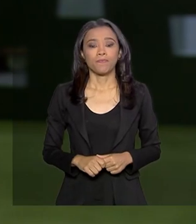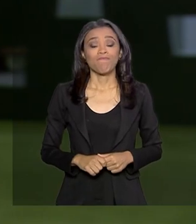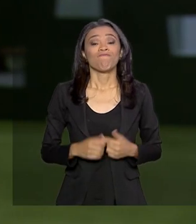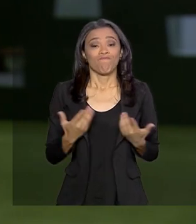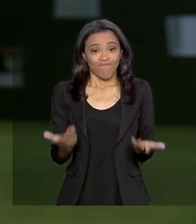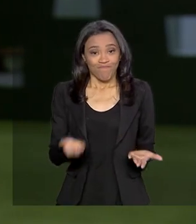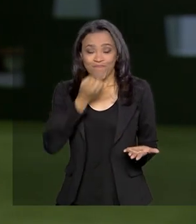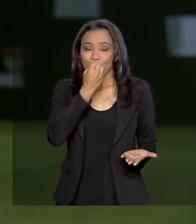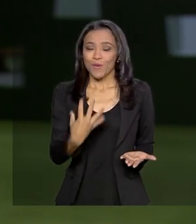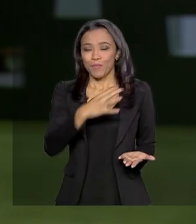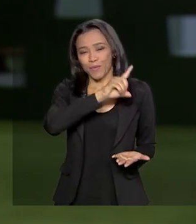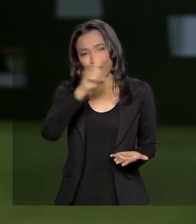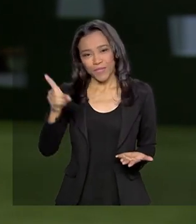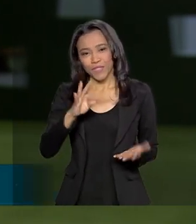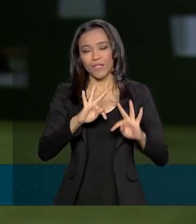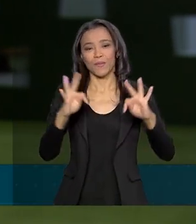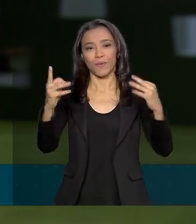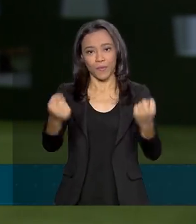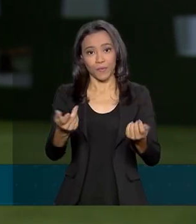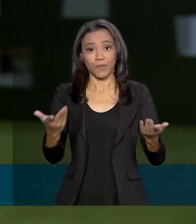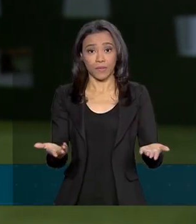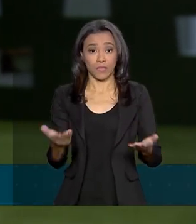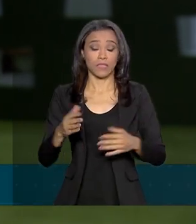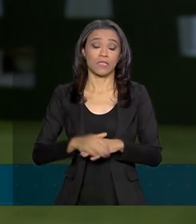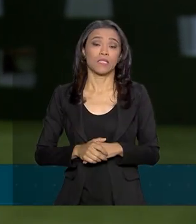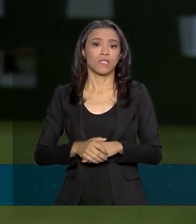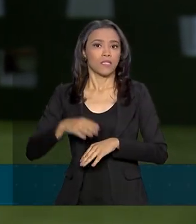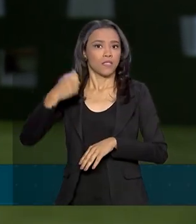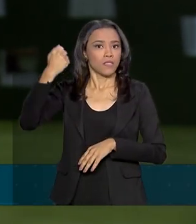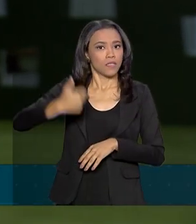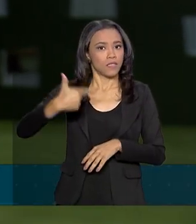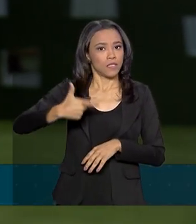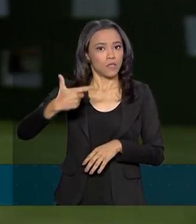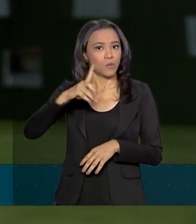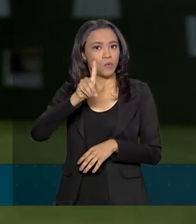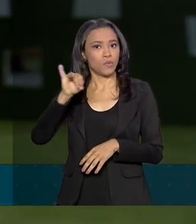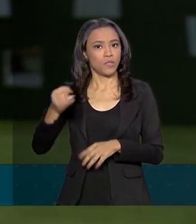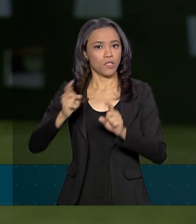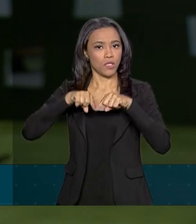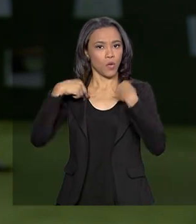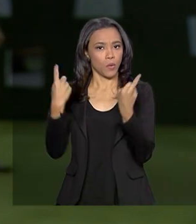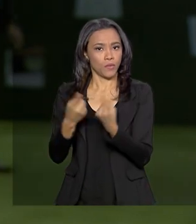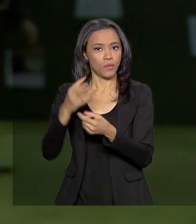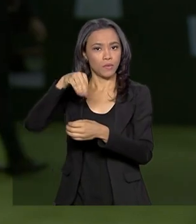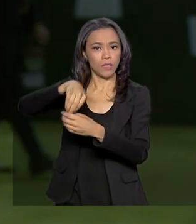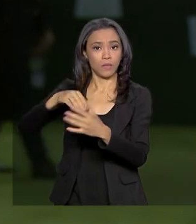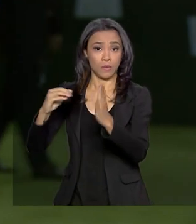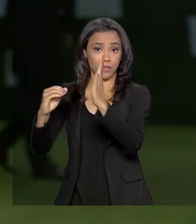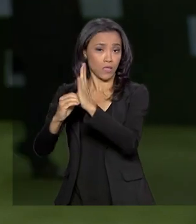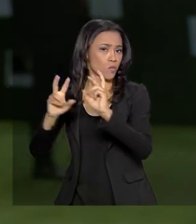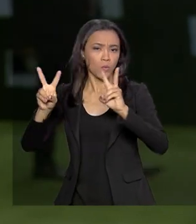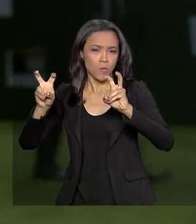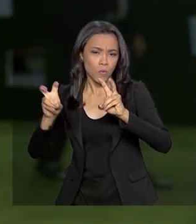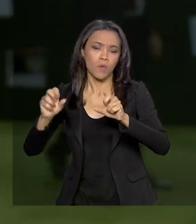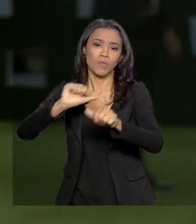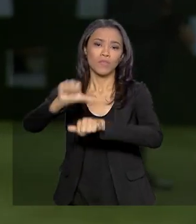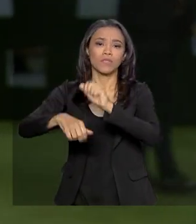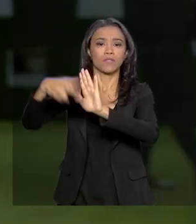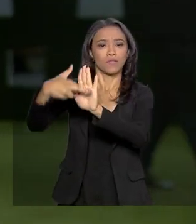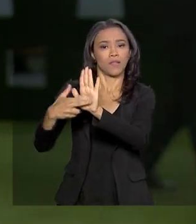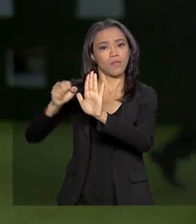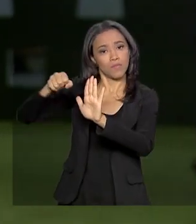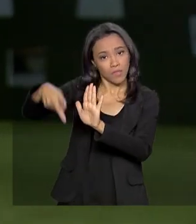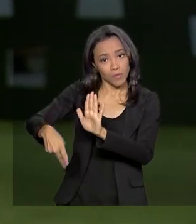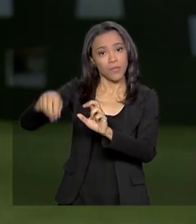Renata, bom dia a você e a todos. Segundo dia de audiências públicas no Senado sobre a reforma da Previdência. A